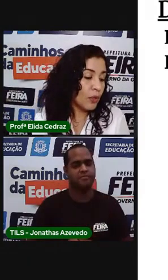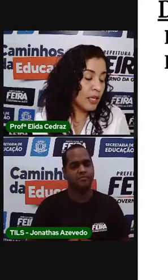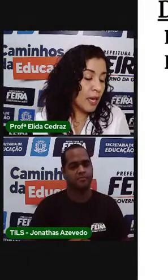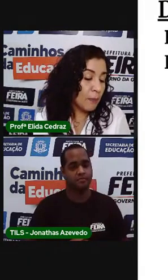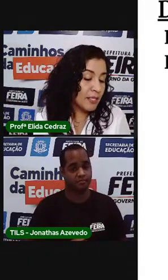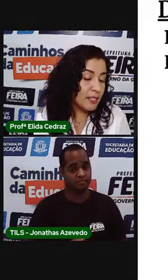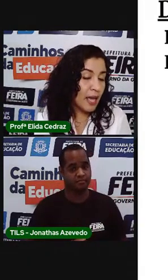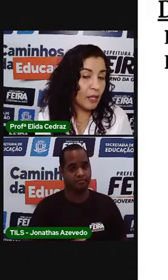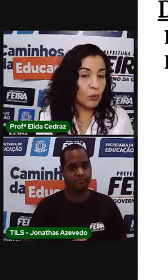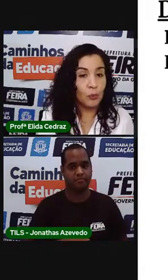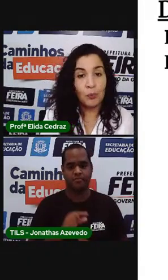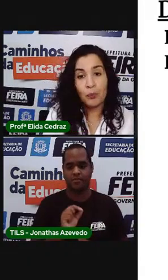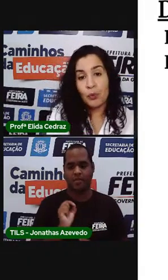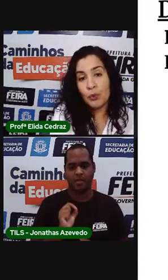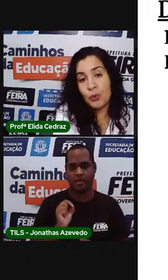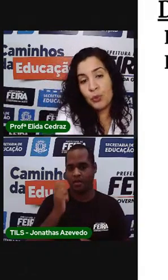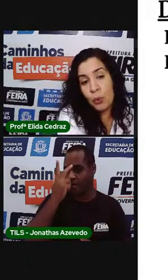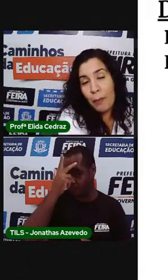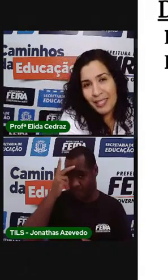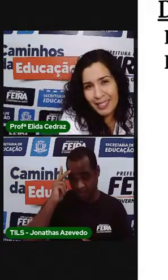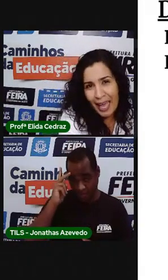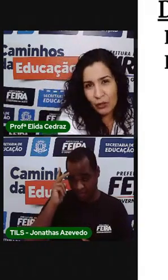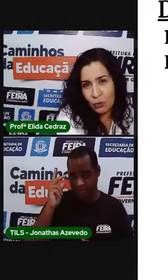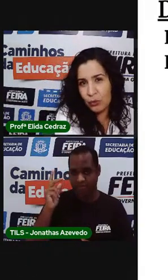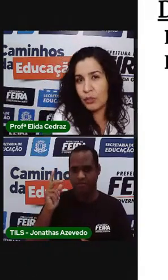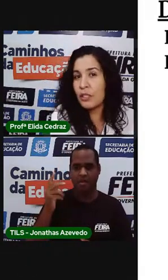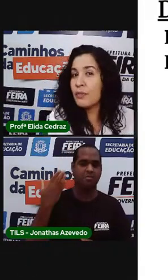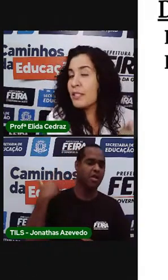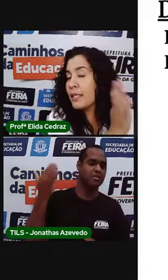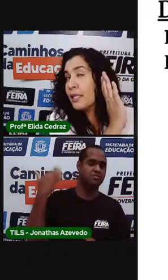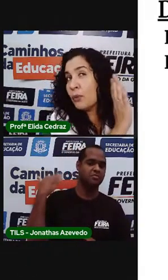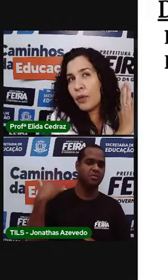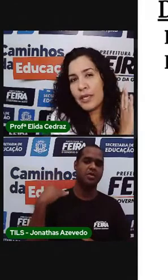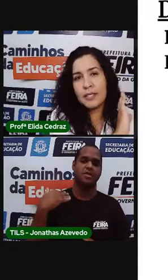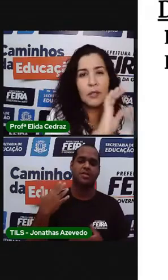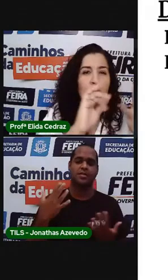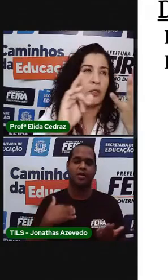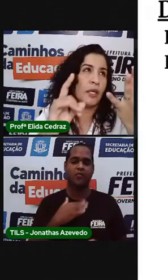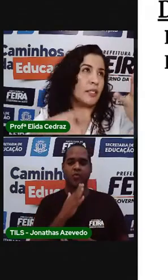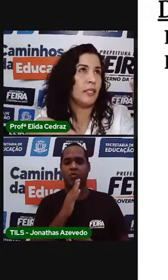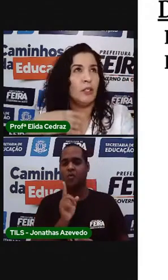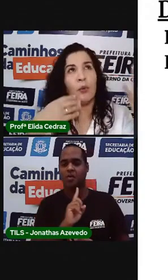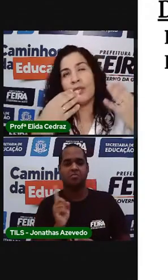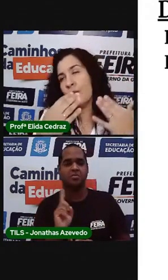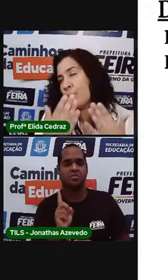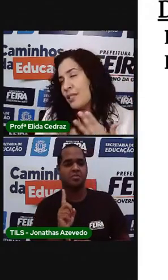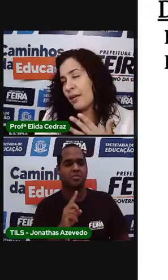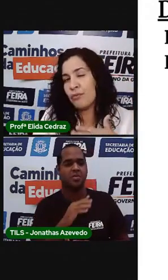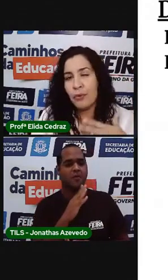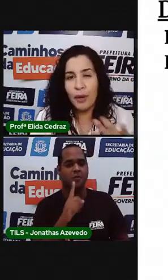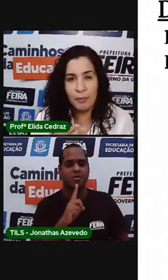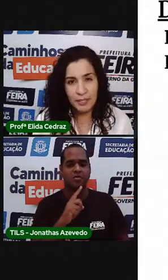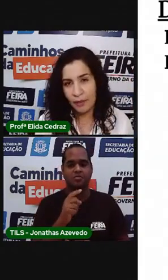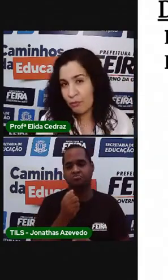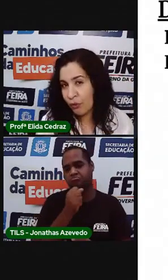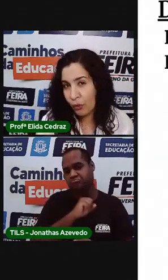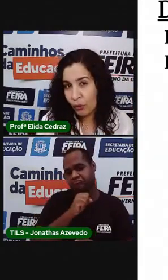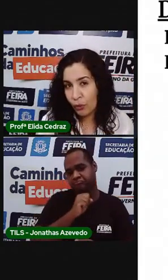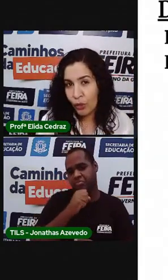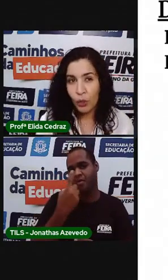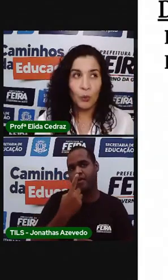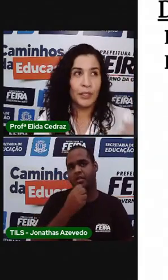O que é passado? Do passado. Que você não conheceu. Assim, não conheceu o bisavô, a